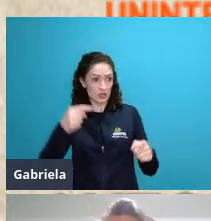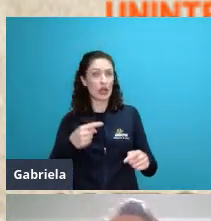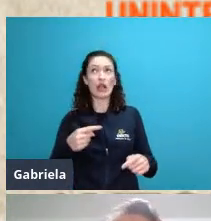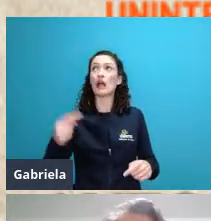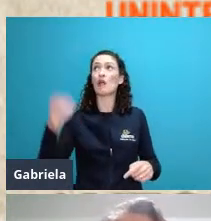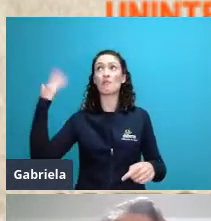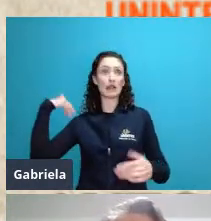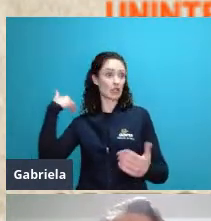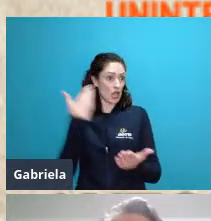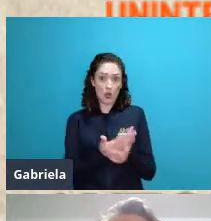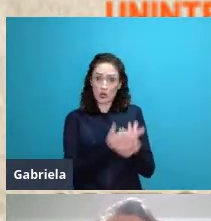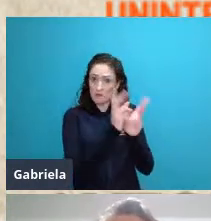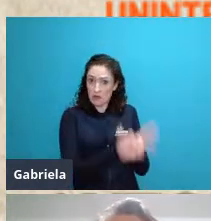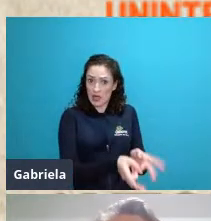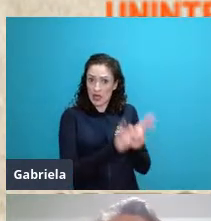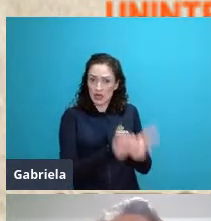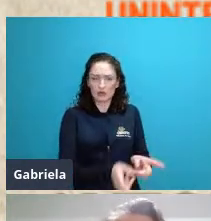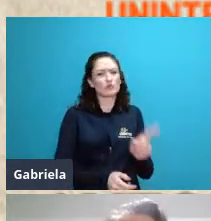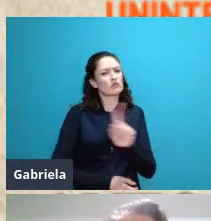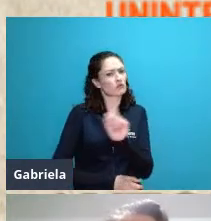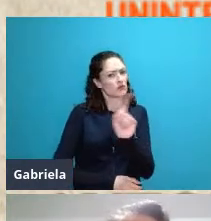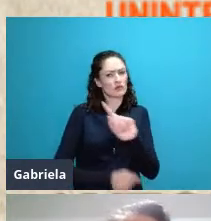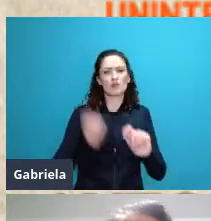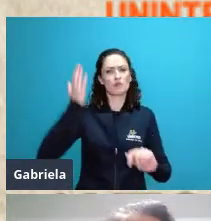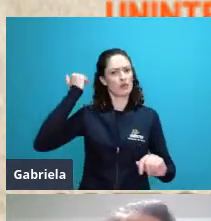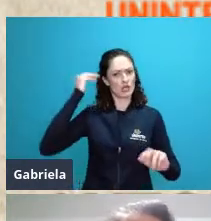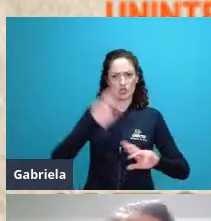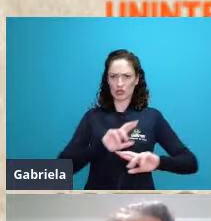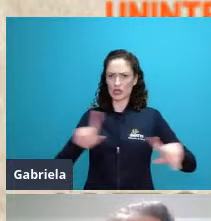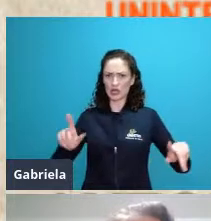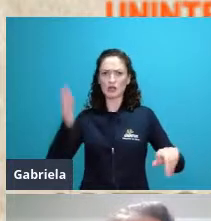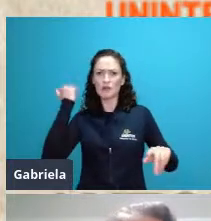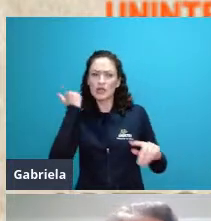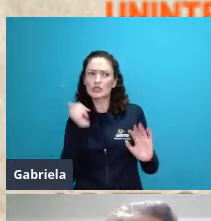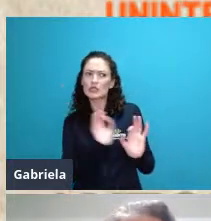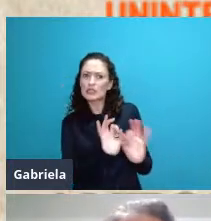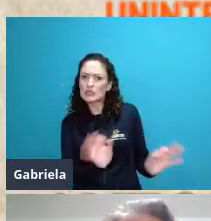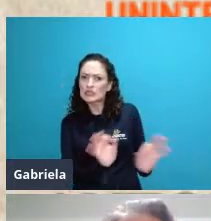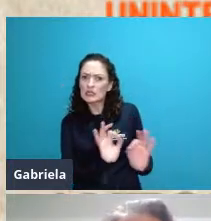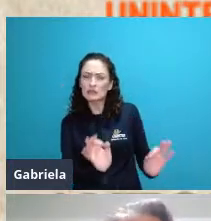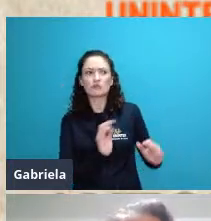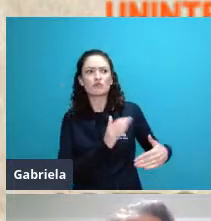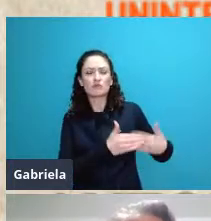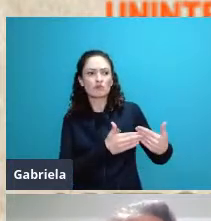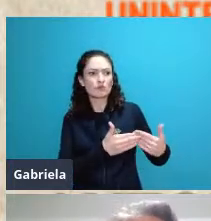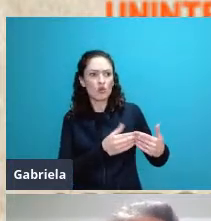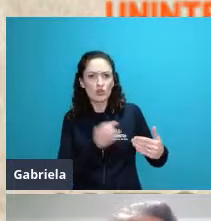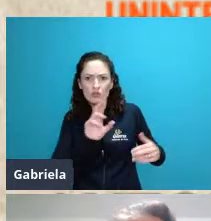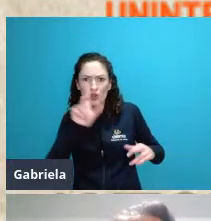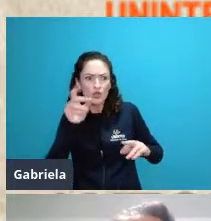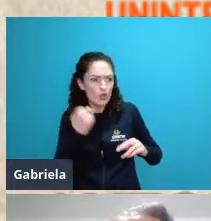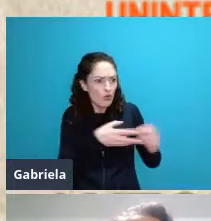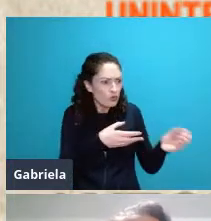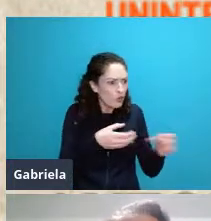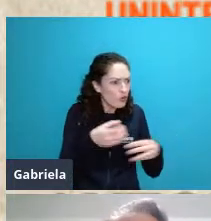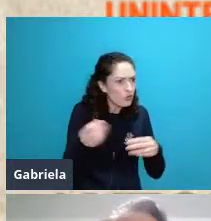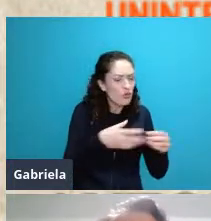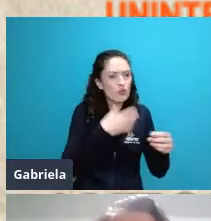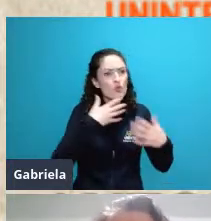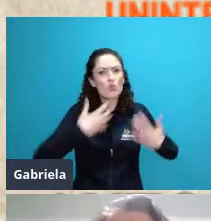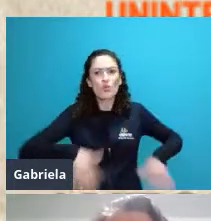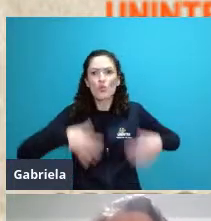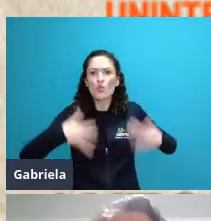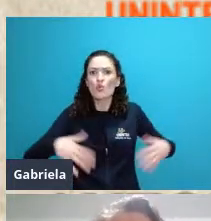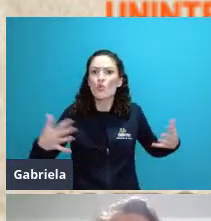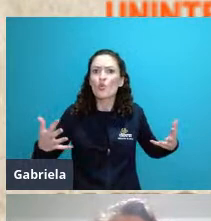milhões de anos foi dando origem a uma diversidade super alta e uma complexidade ambiental muito